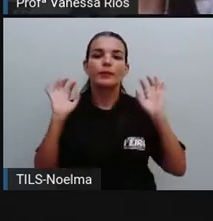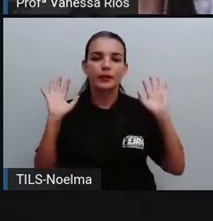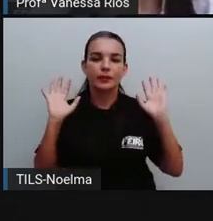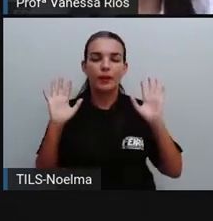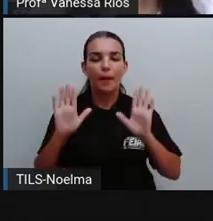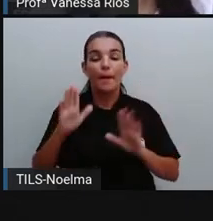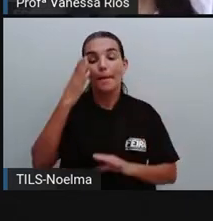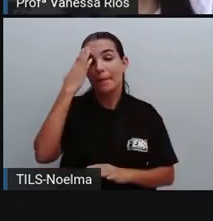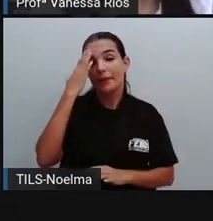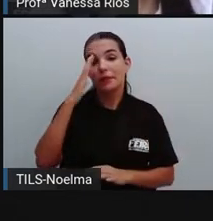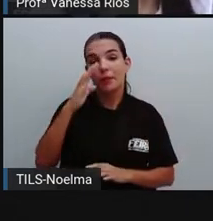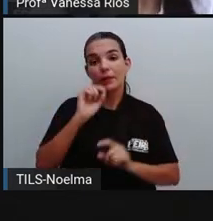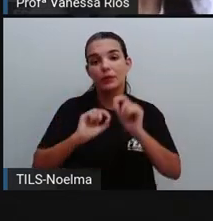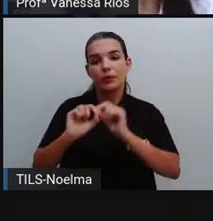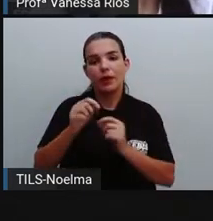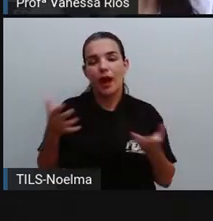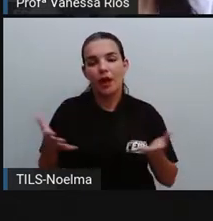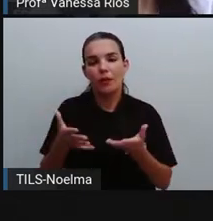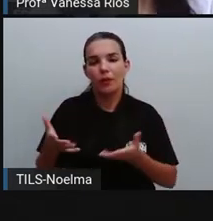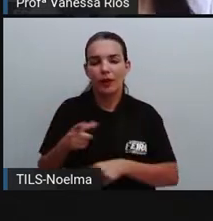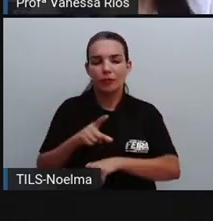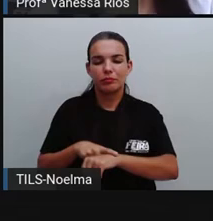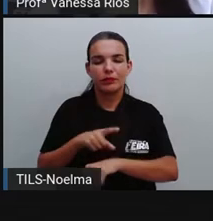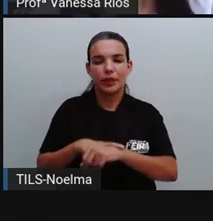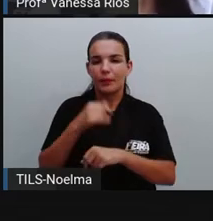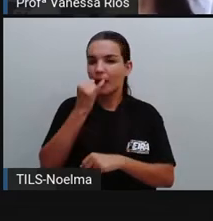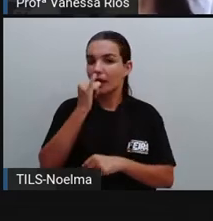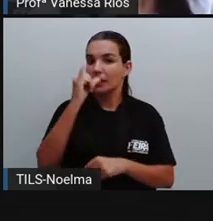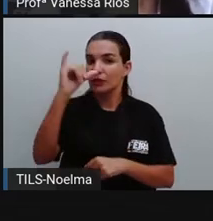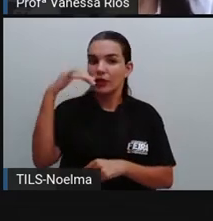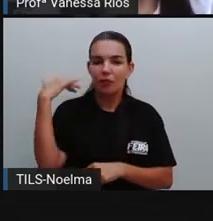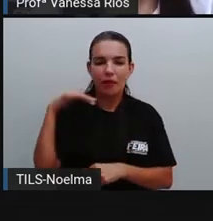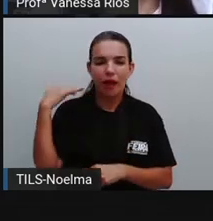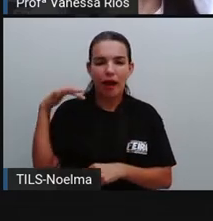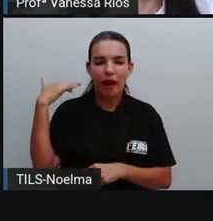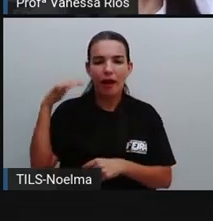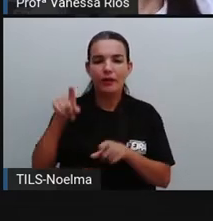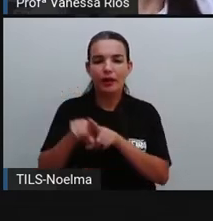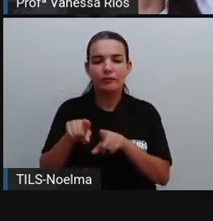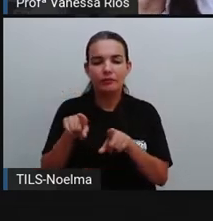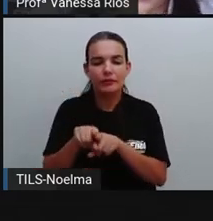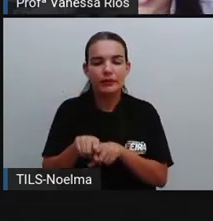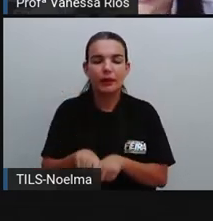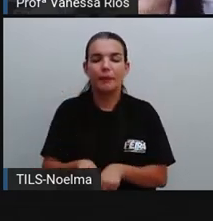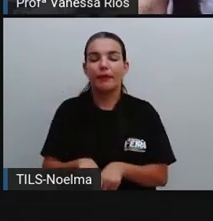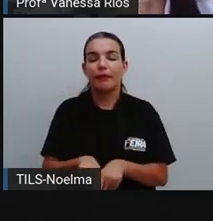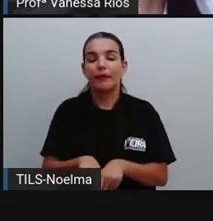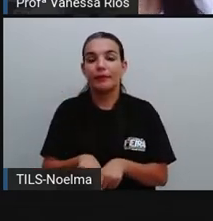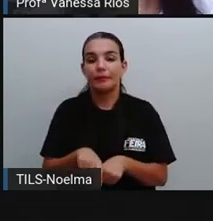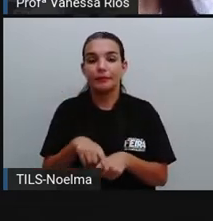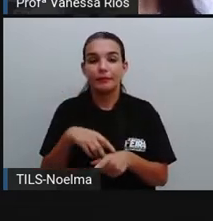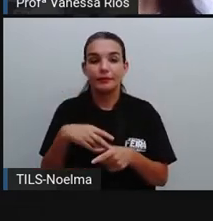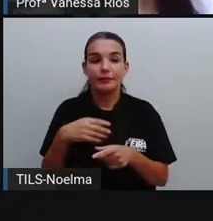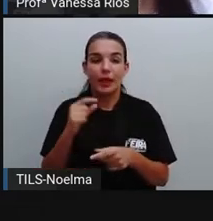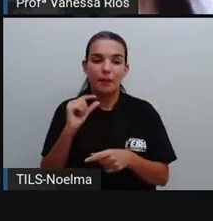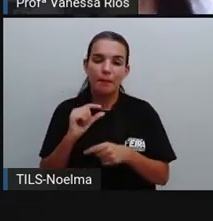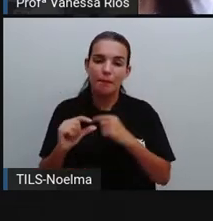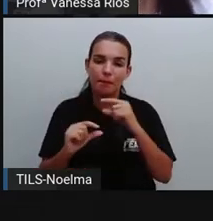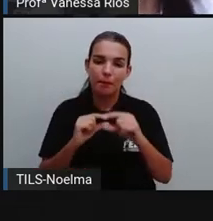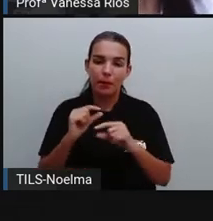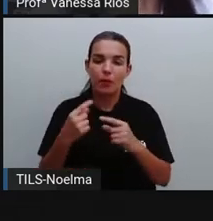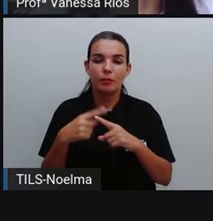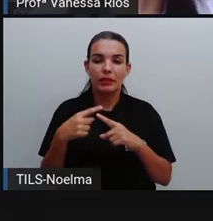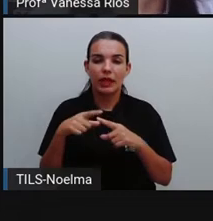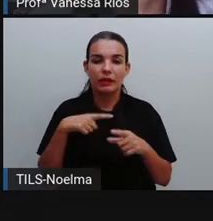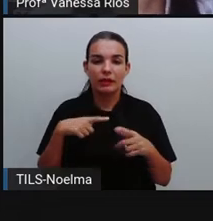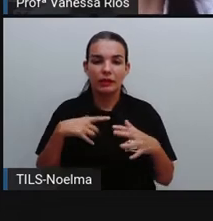Principalmente nesses tempos agora em que a energia elétrica está aí com preço tão caro, não é? E que a gente vem passando por